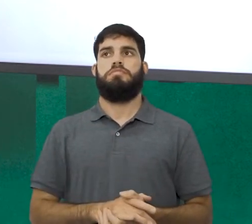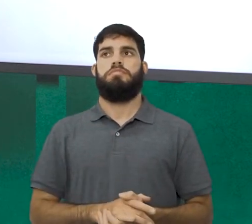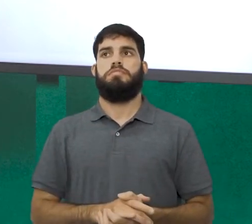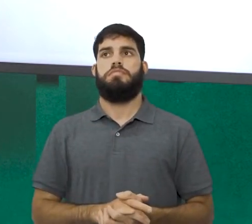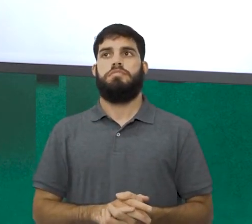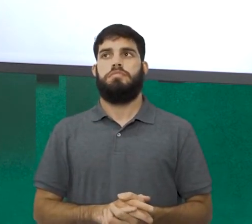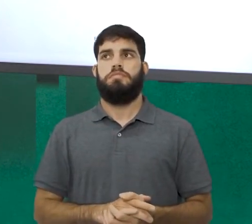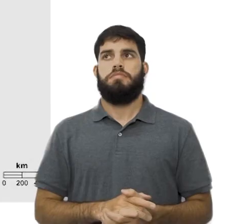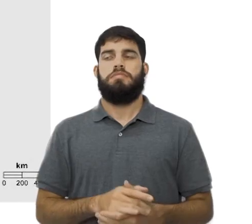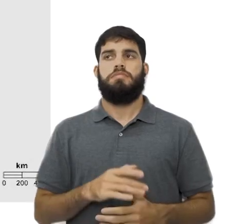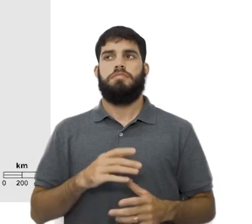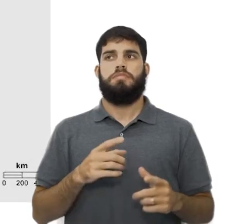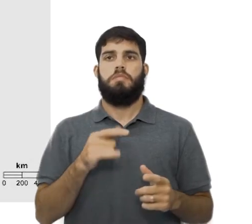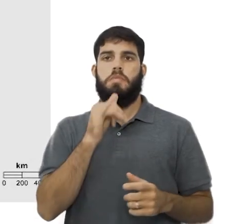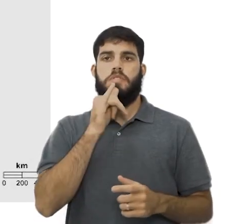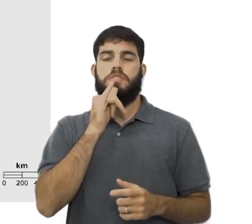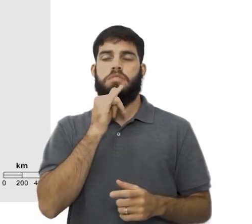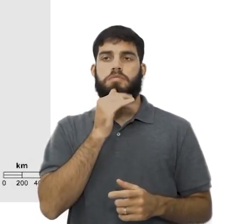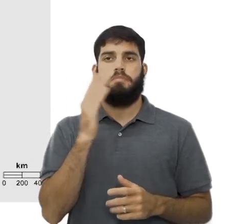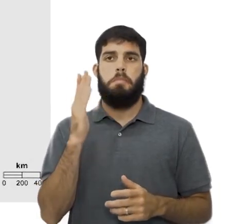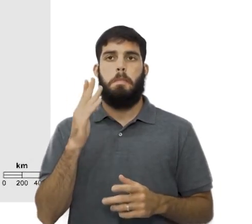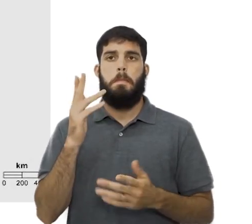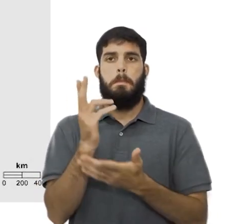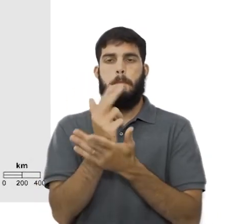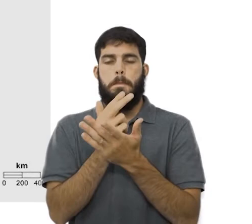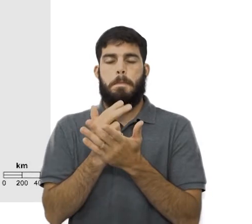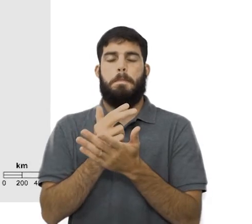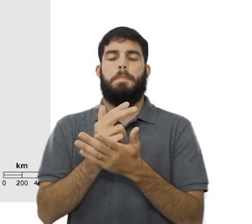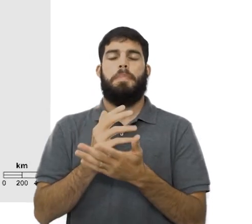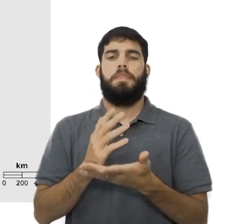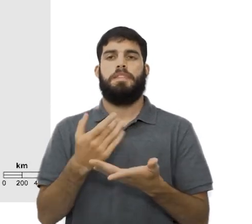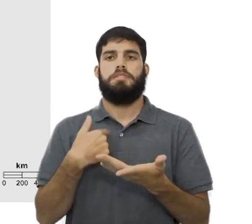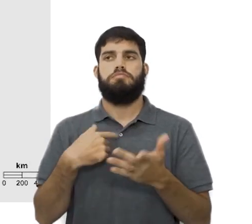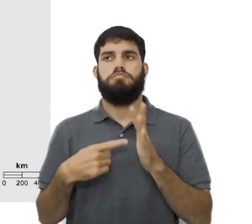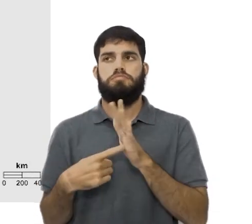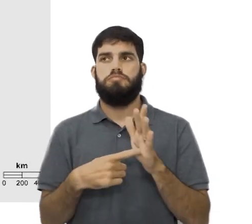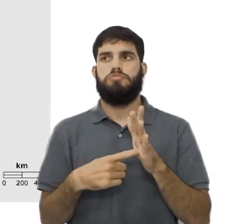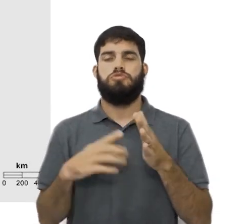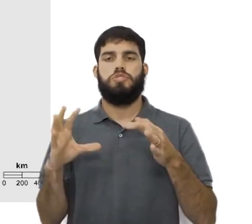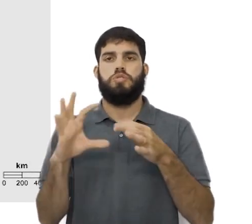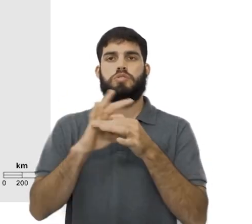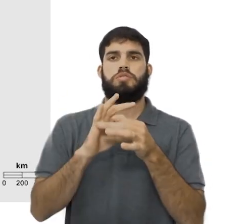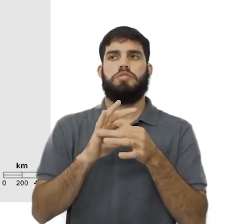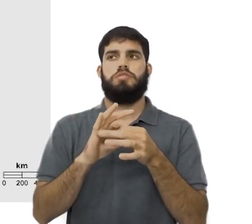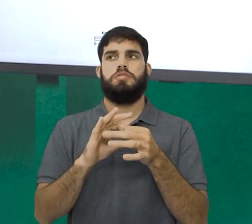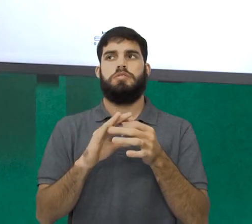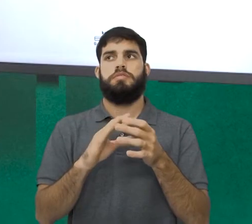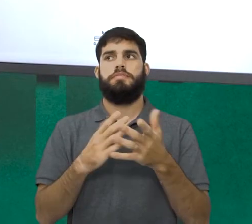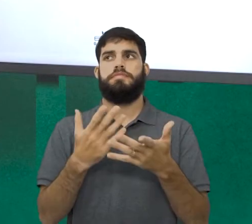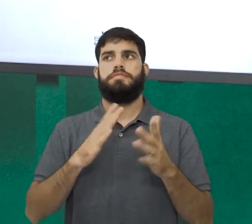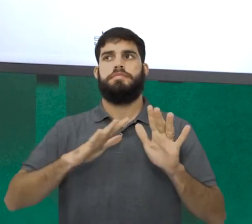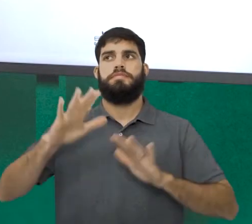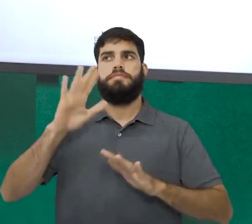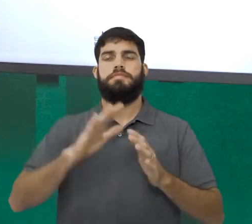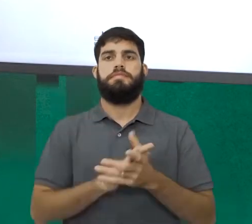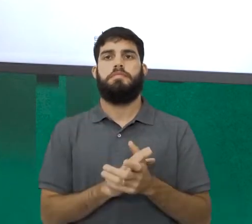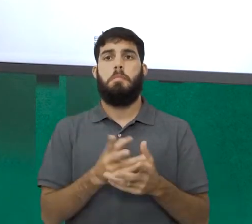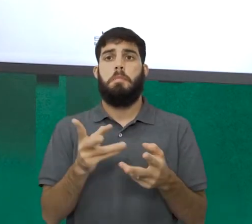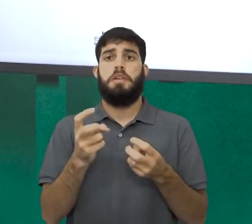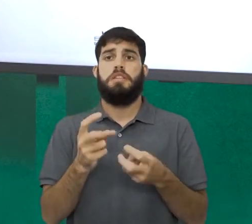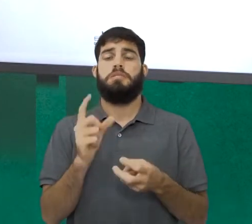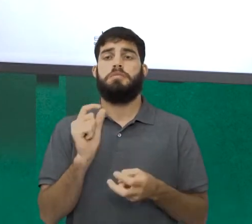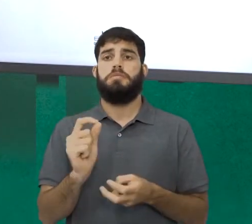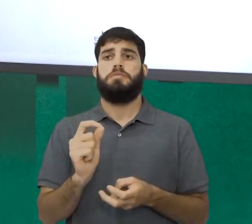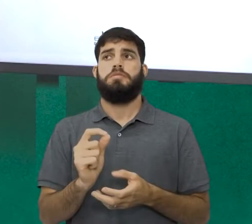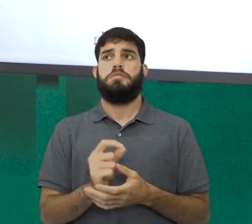a rede urbana brasileira, a conexão entre as cidades, essas conexões entre as regiões. E veja que